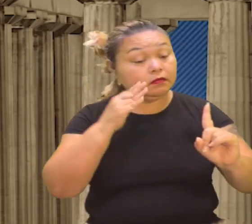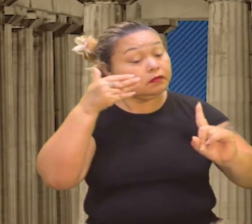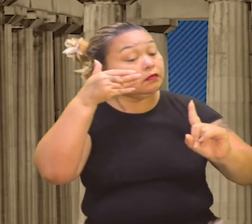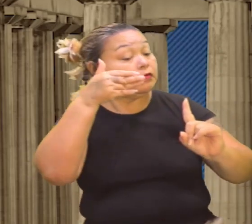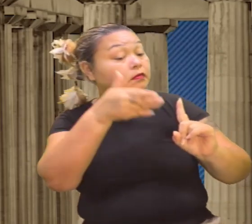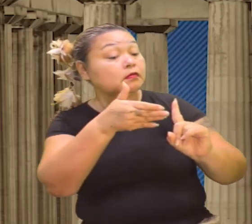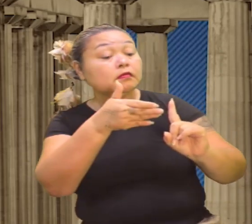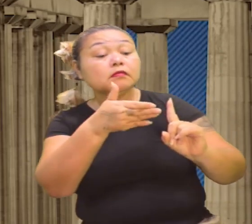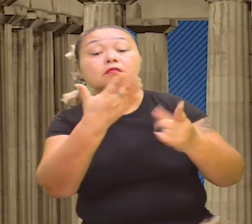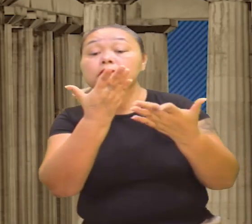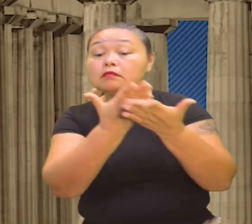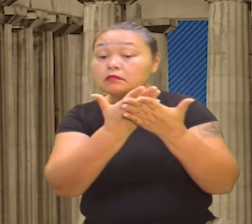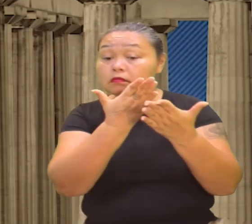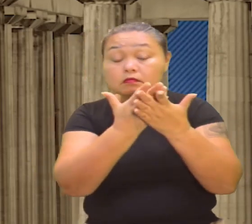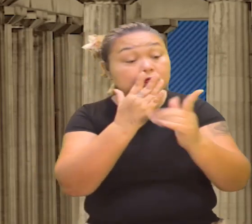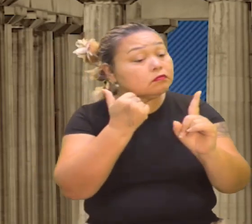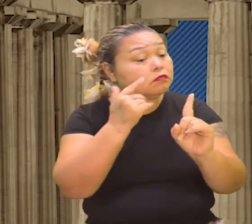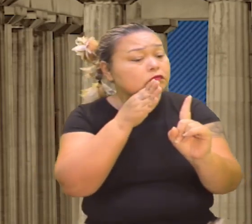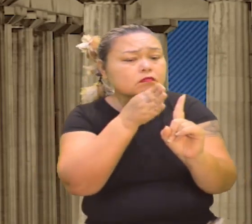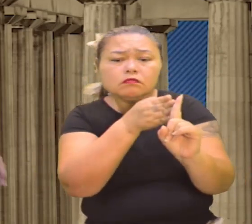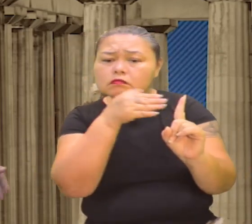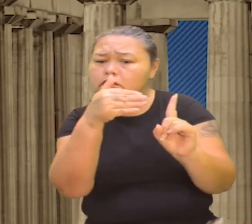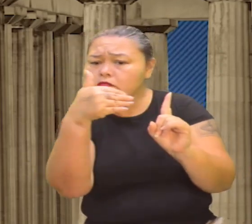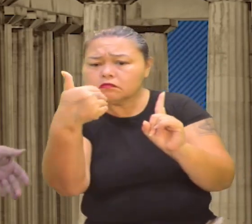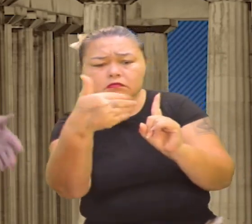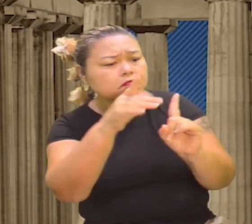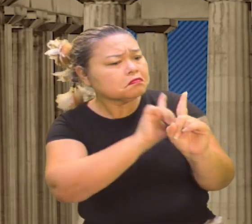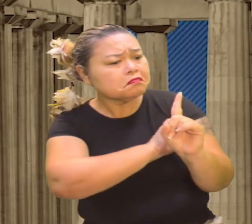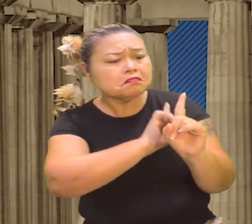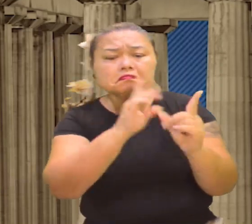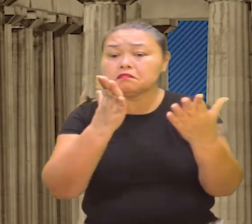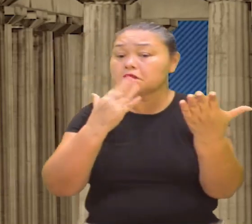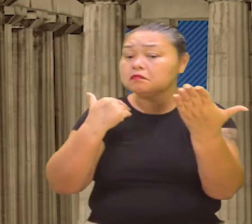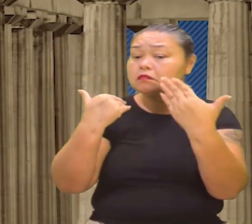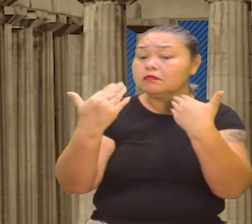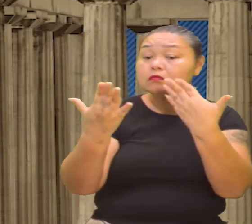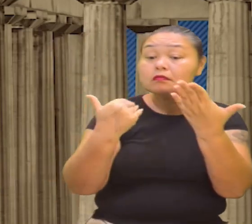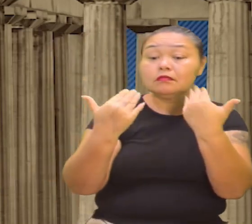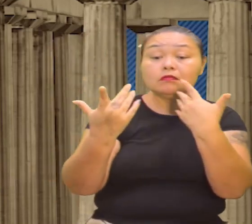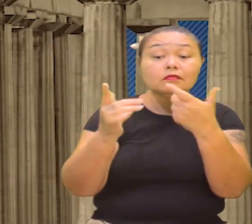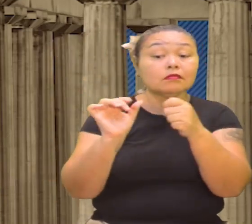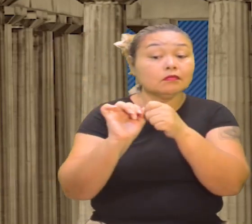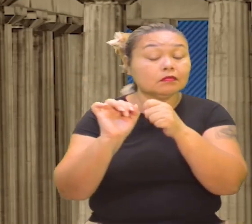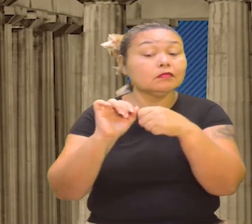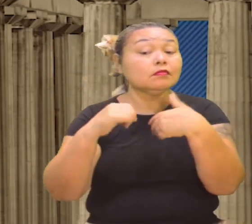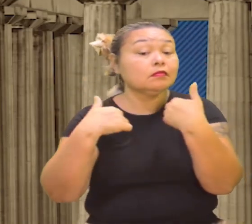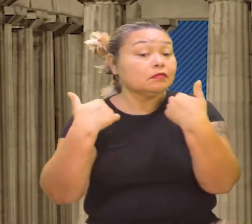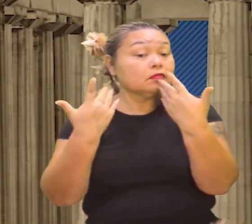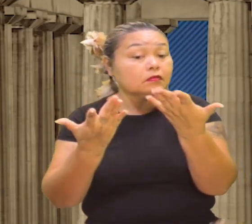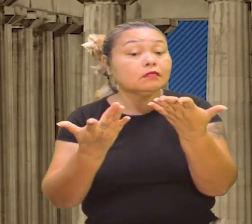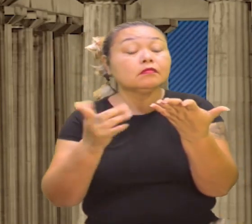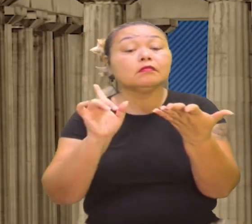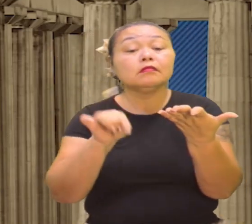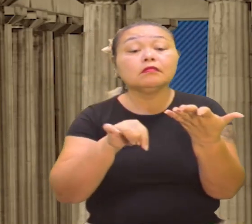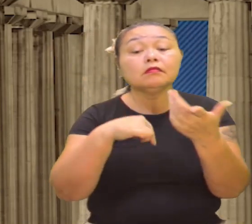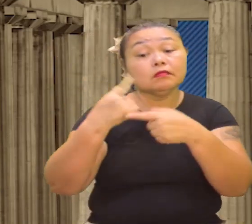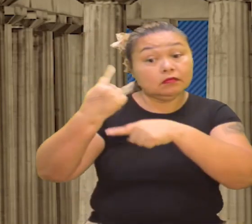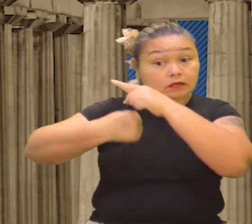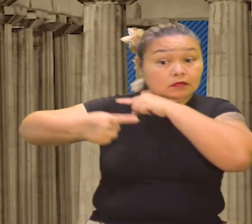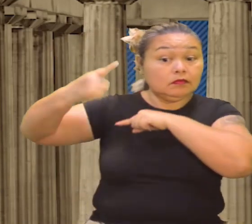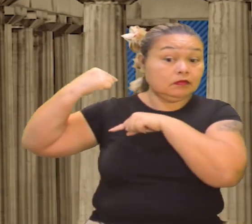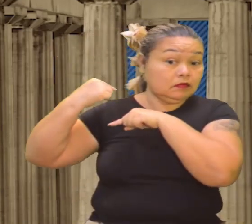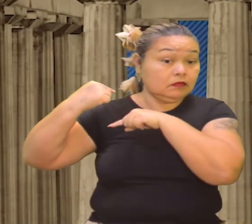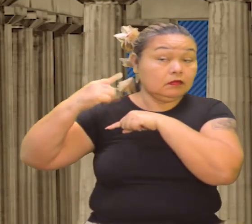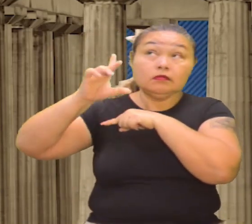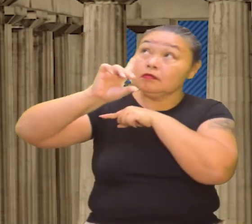centro dos estudos, tá? No centro do diálogo entre as pessoas ali. Então a perspectiva, como antes, que era